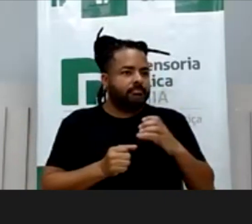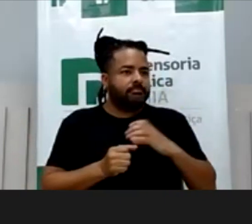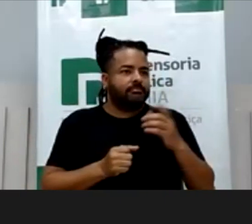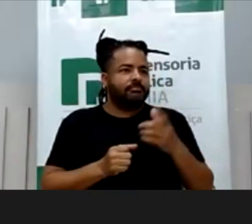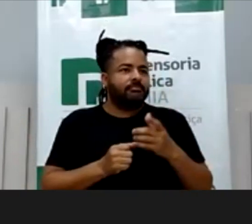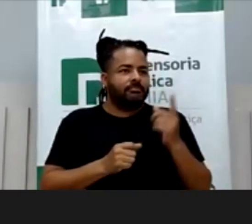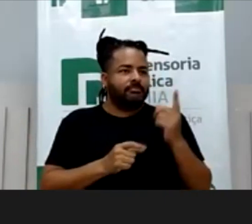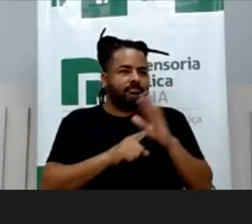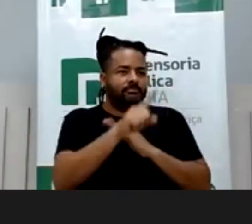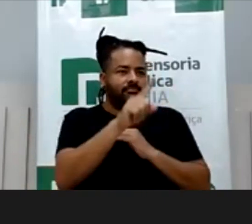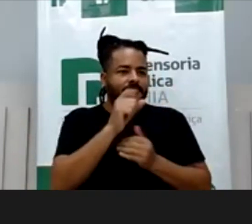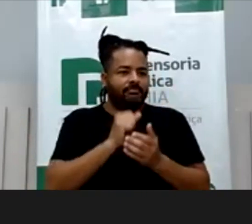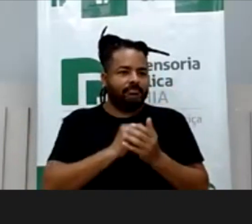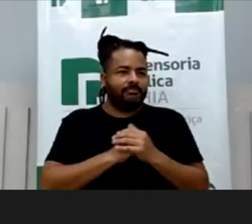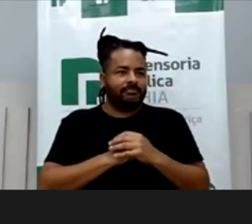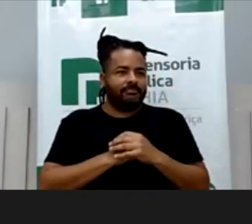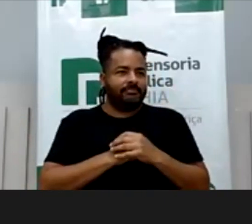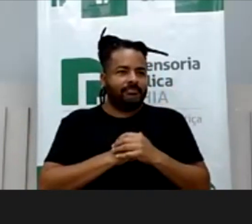Diga.